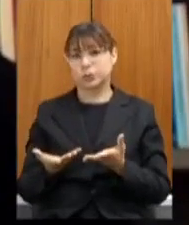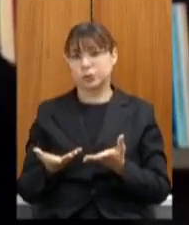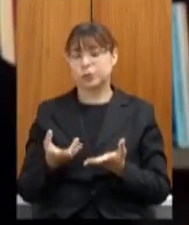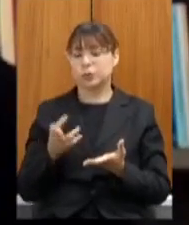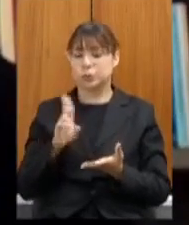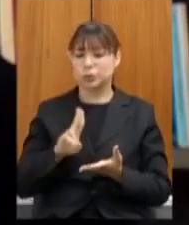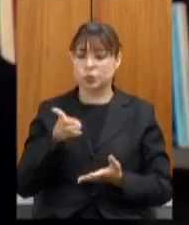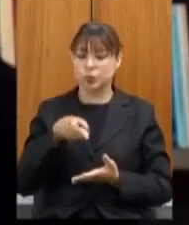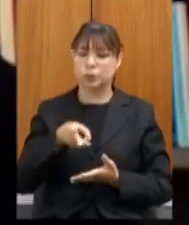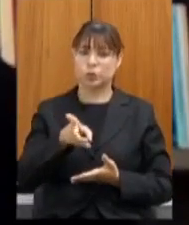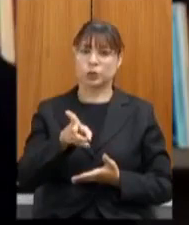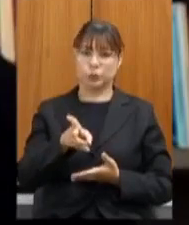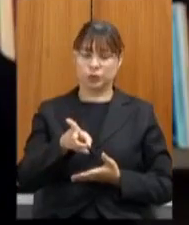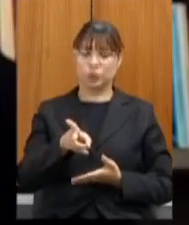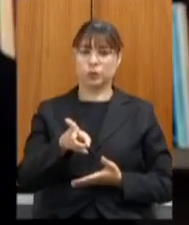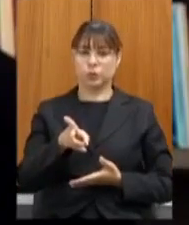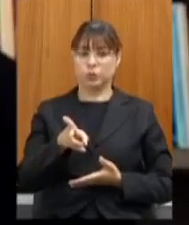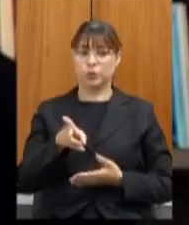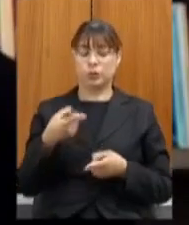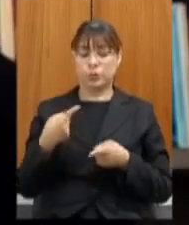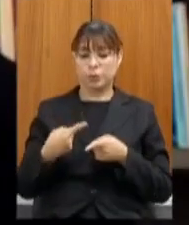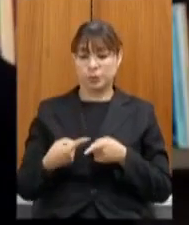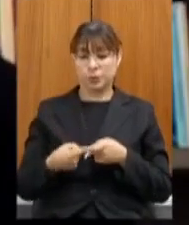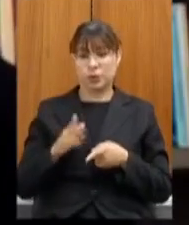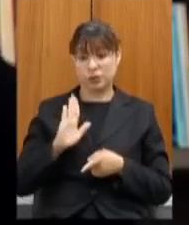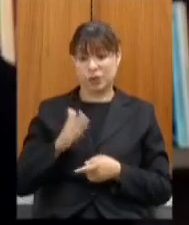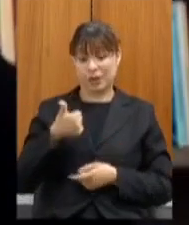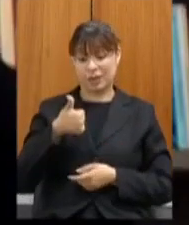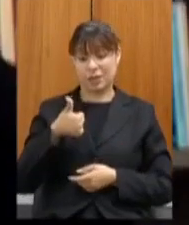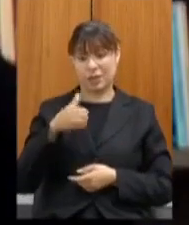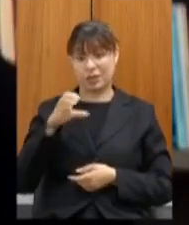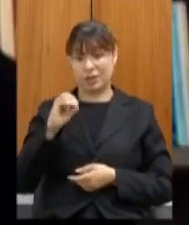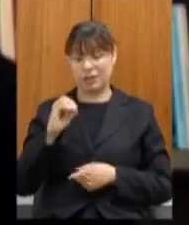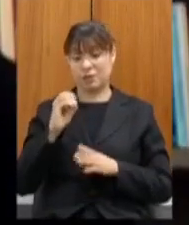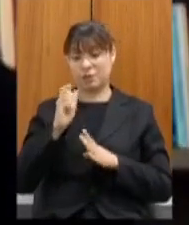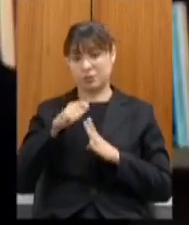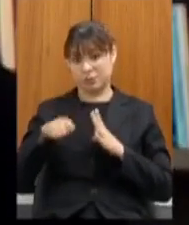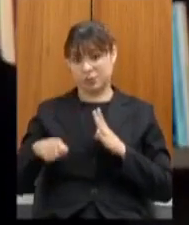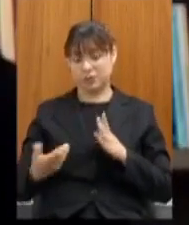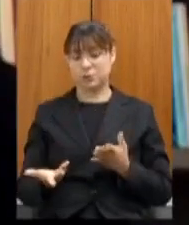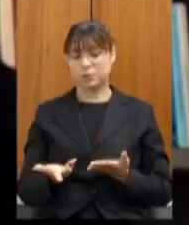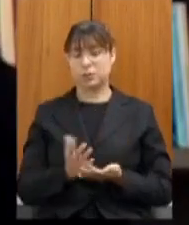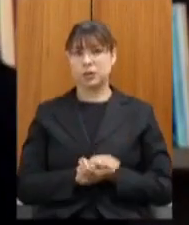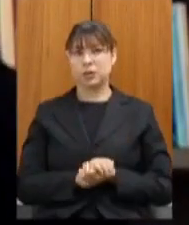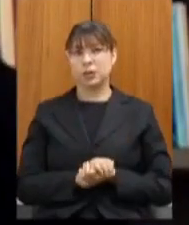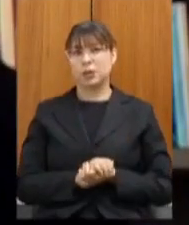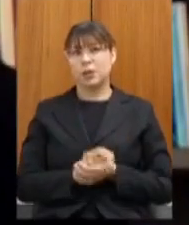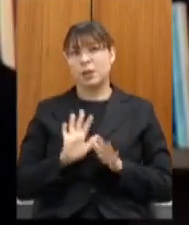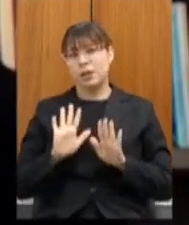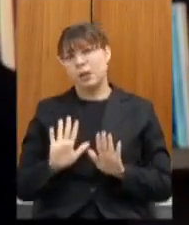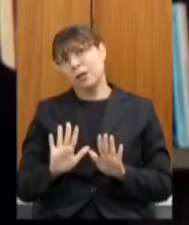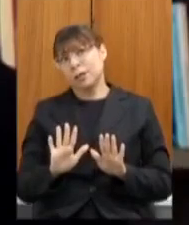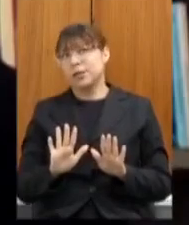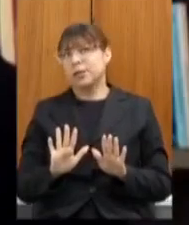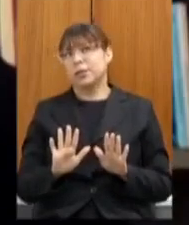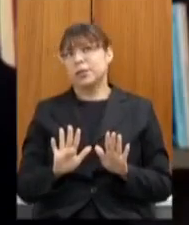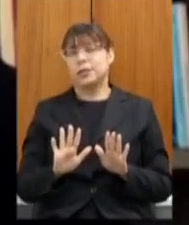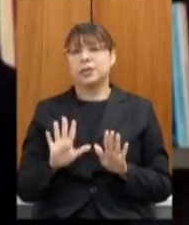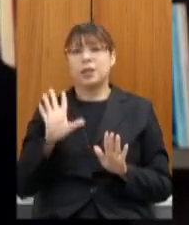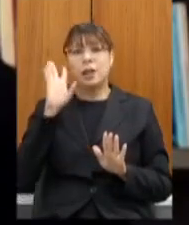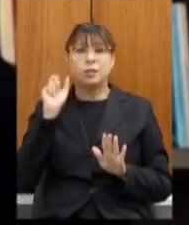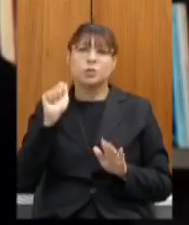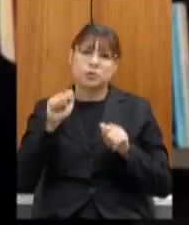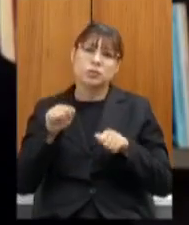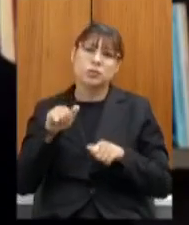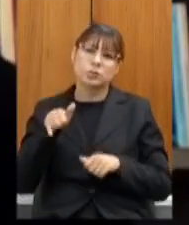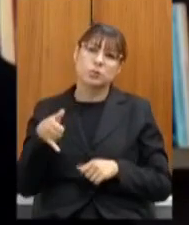utilizadas nesse tempo porque já se vão dez meses mas acho que nós podemos aproveitar ainda